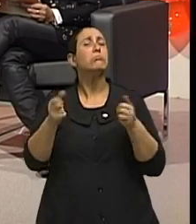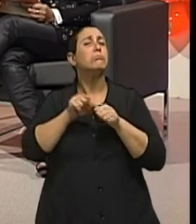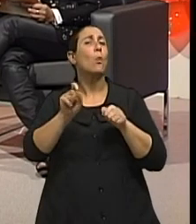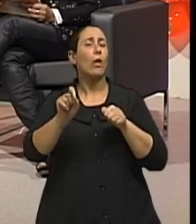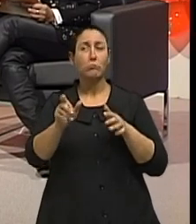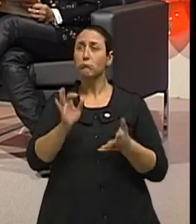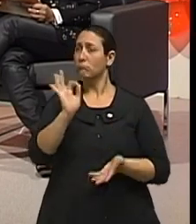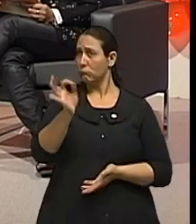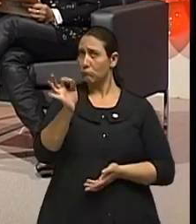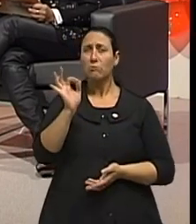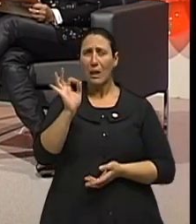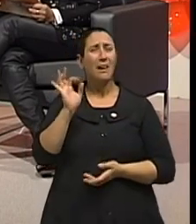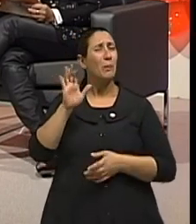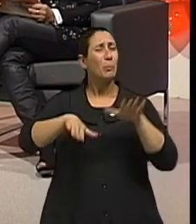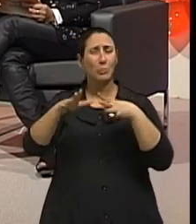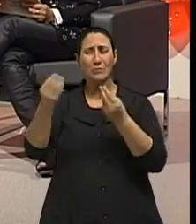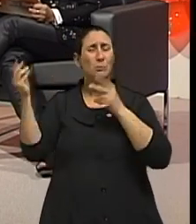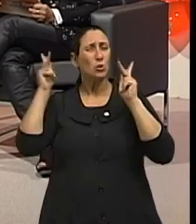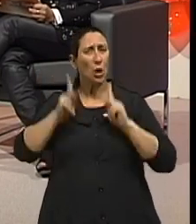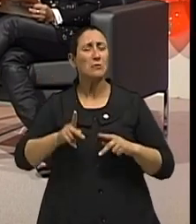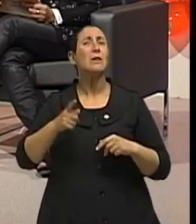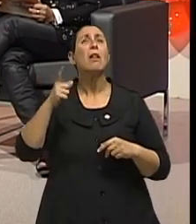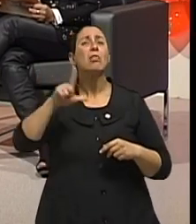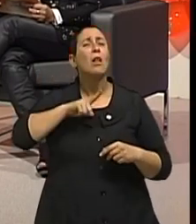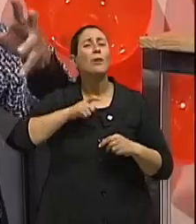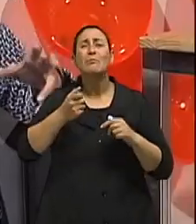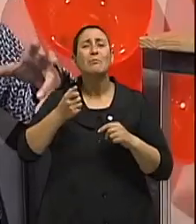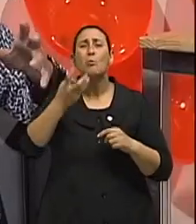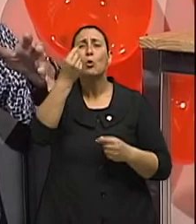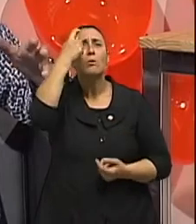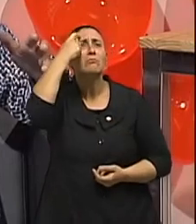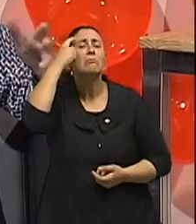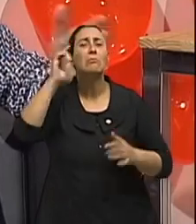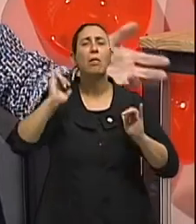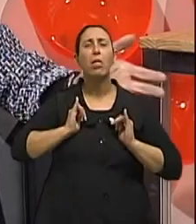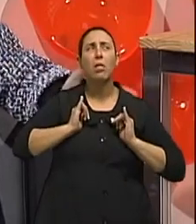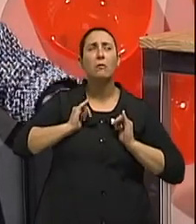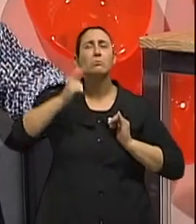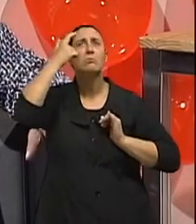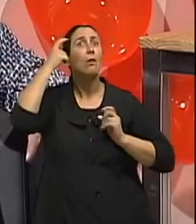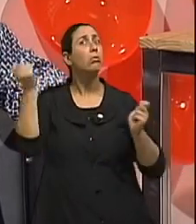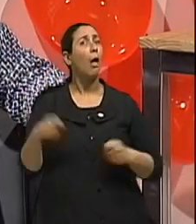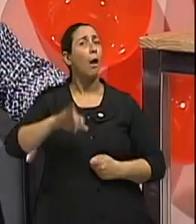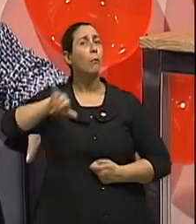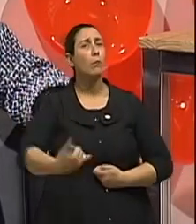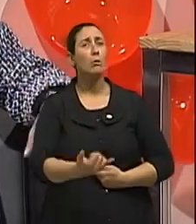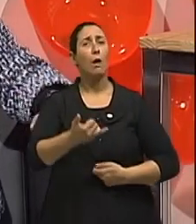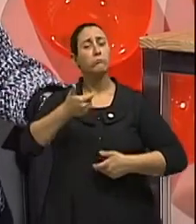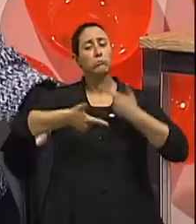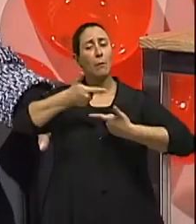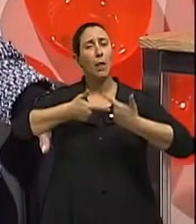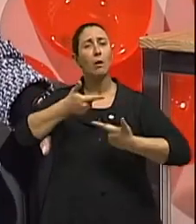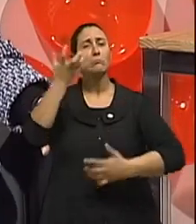diversos segundos ociosos, assim, dezenas de segundos ociosos no nosso dia a dia. E ali é um momento que a pessoa pode praticar sua respiração abdominal.